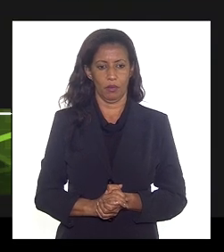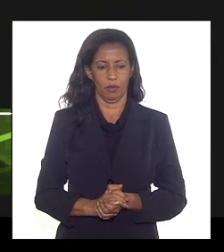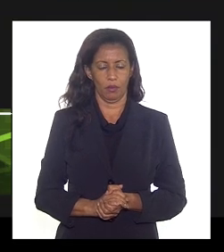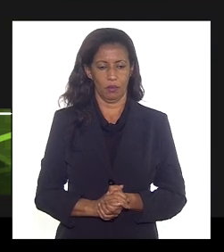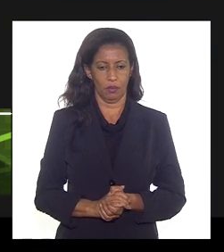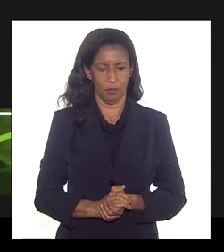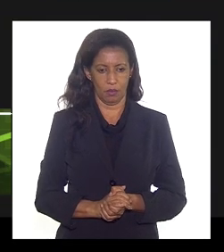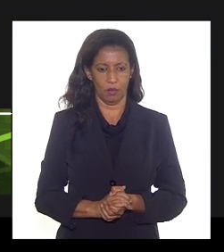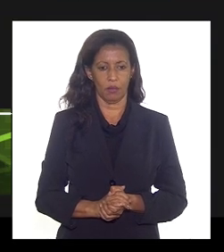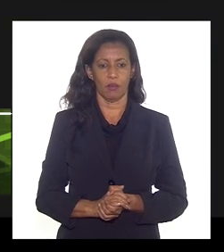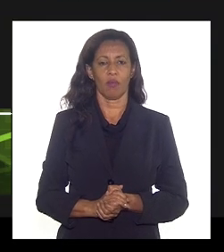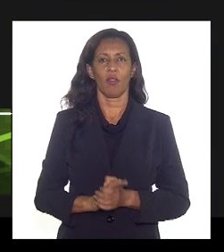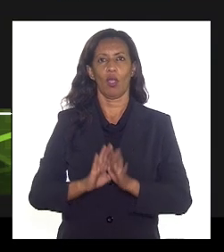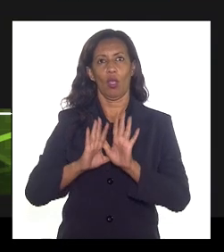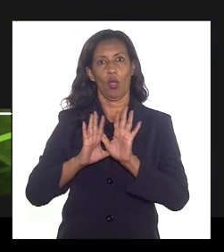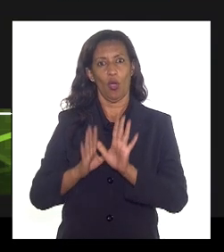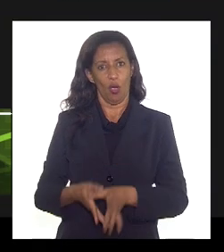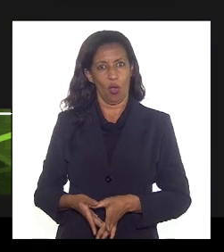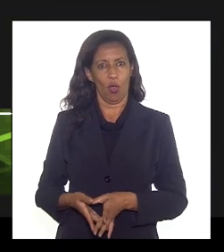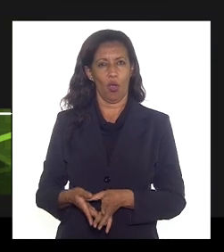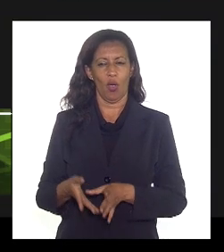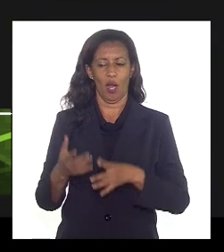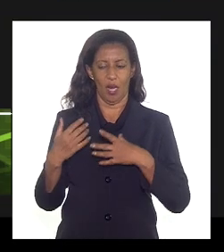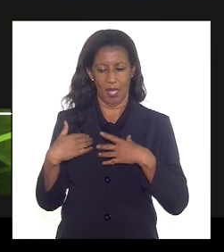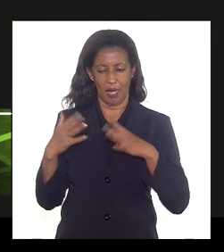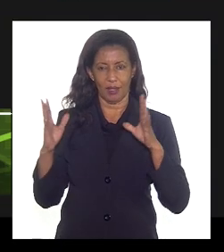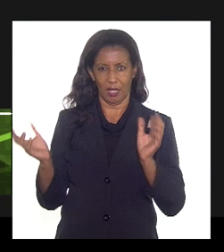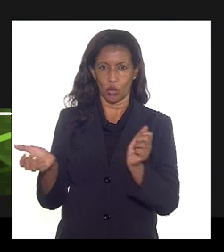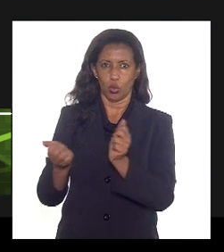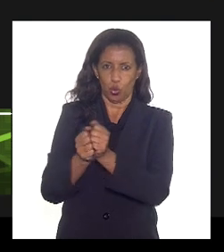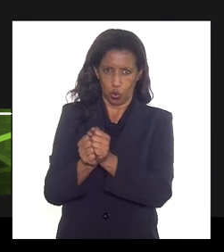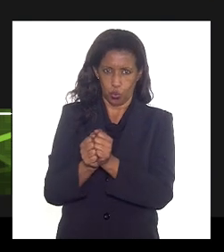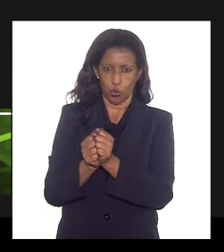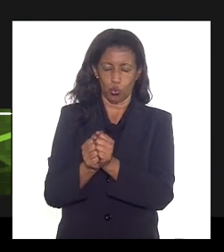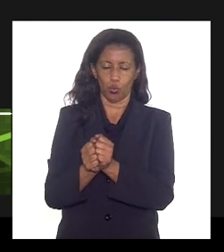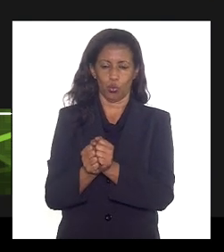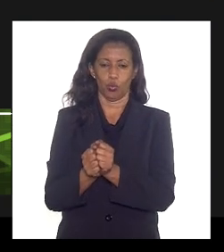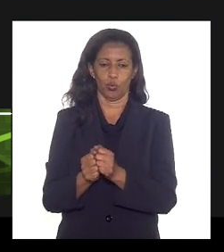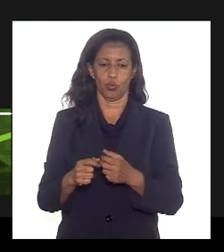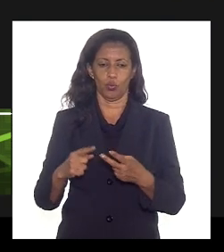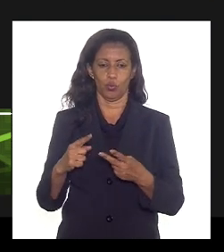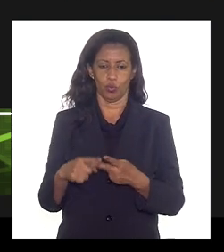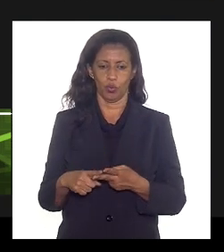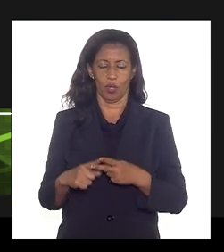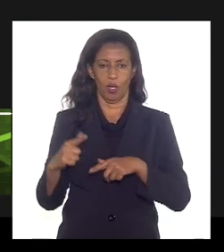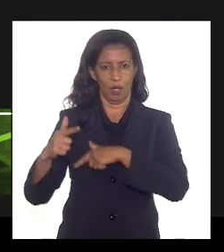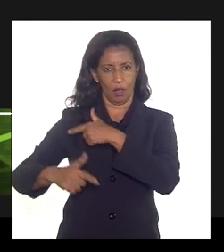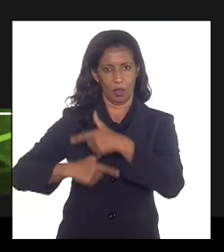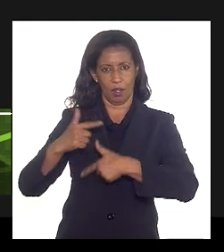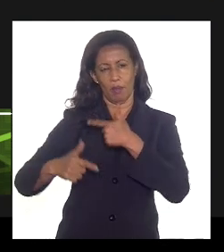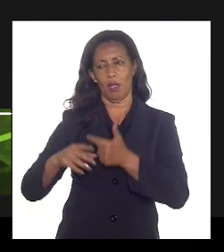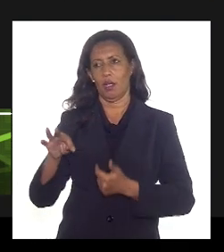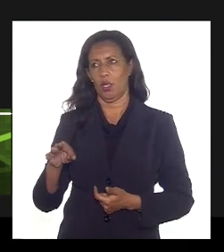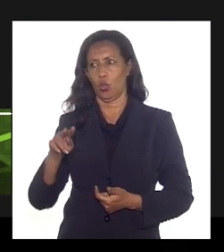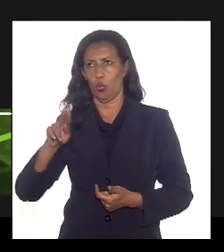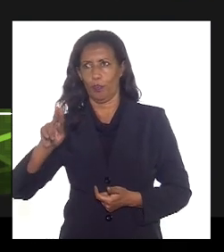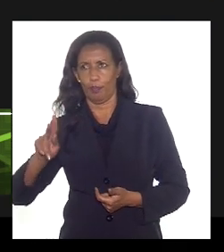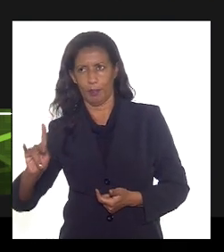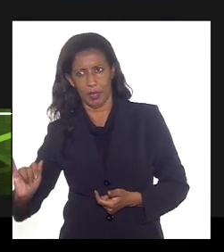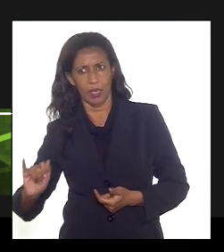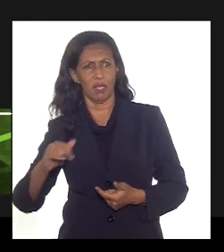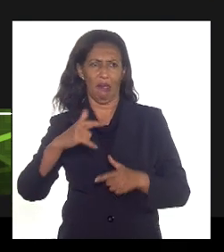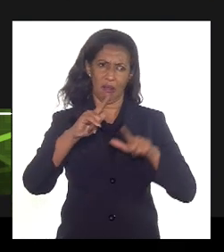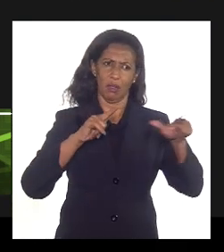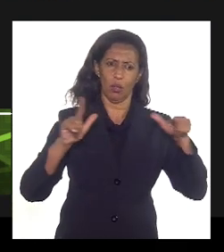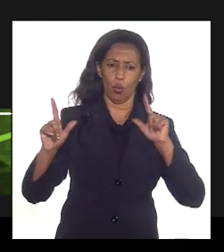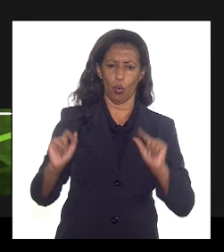Olha, ela está conosco operando o campo de Bijupirá Salema e está conosco como não operadora no campo de Tupi, enfim, Mero, dentre